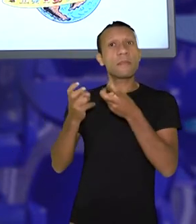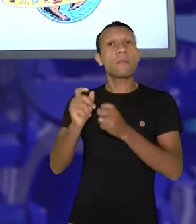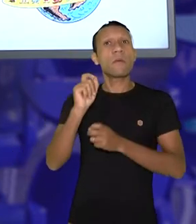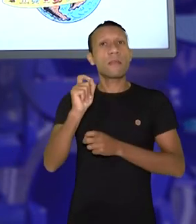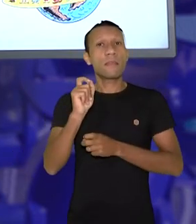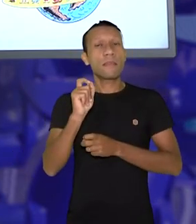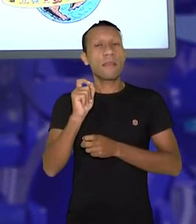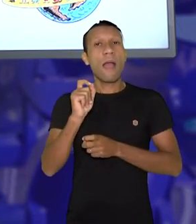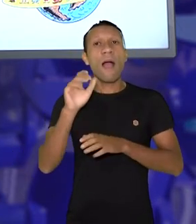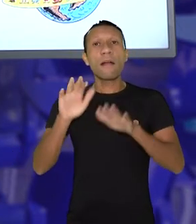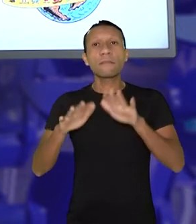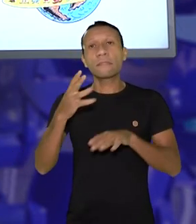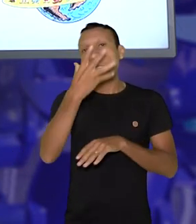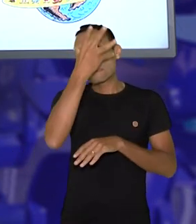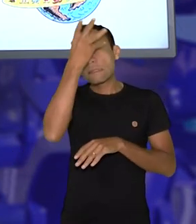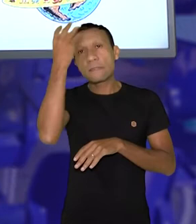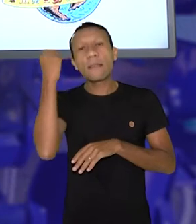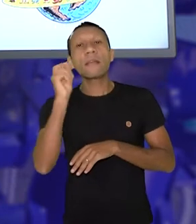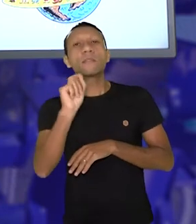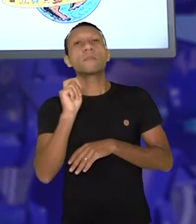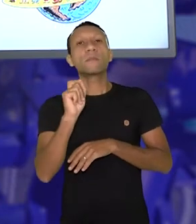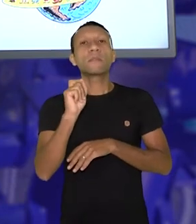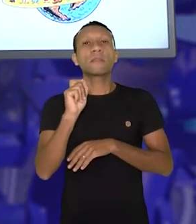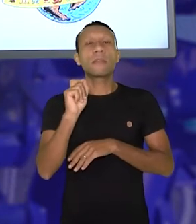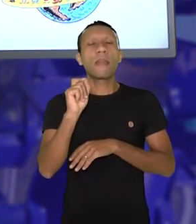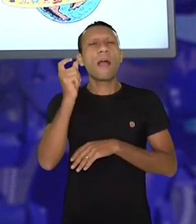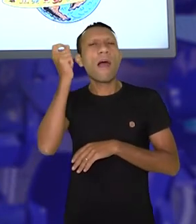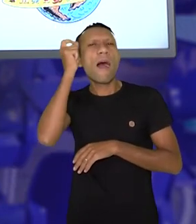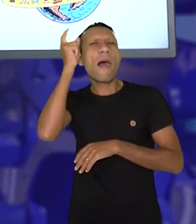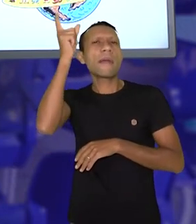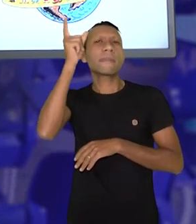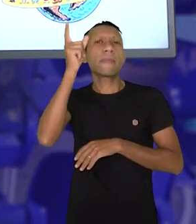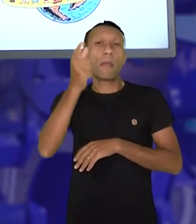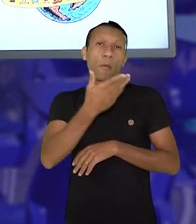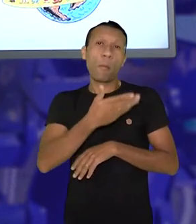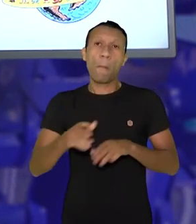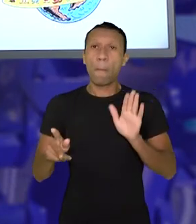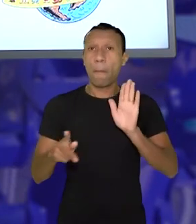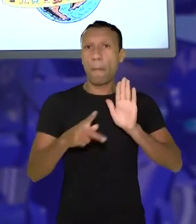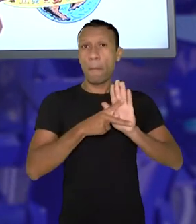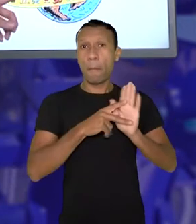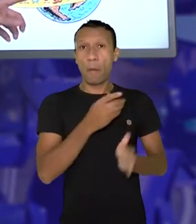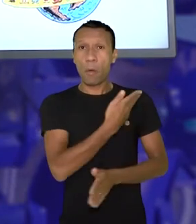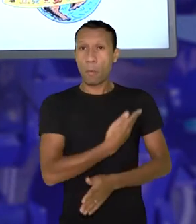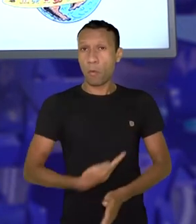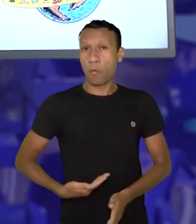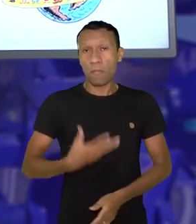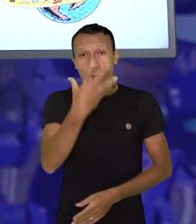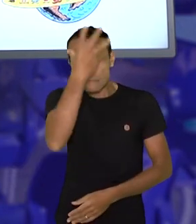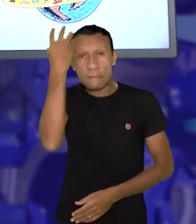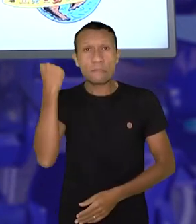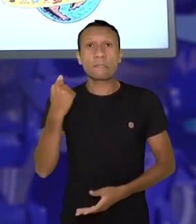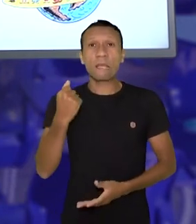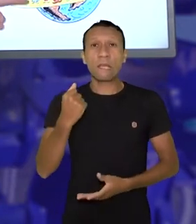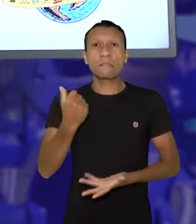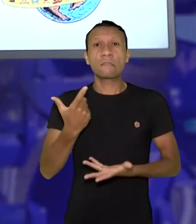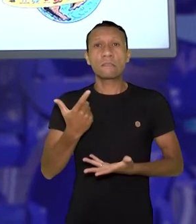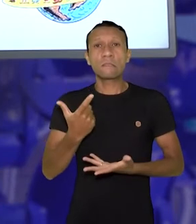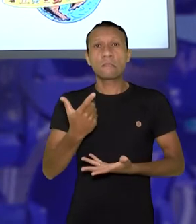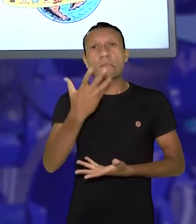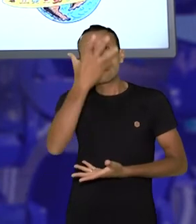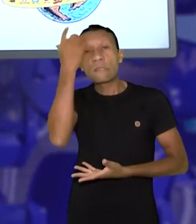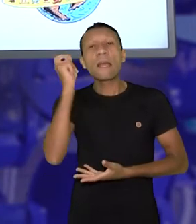estamos esquecendo, né? A ideia, até os próprios governos estão esquecendo, a ideia de justiça social, de